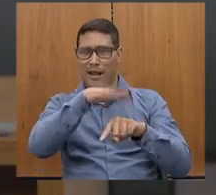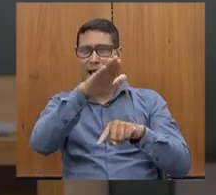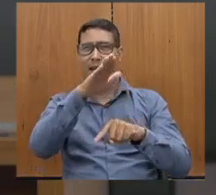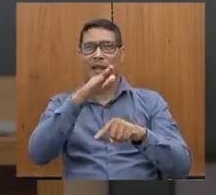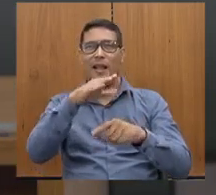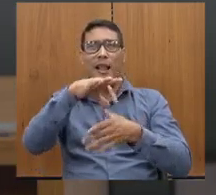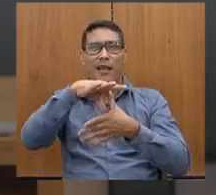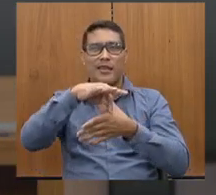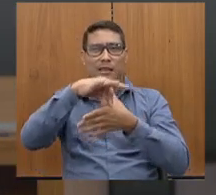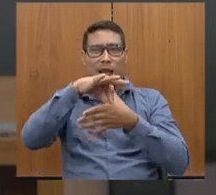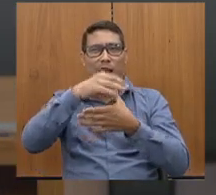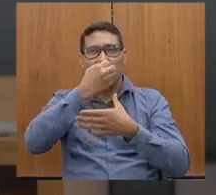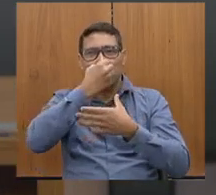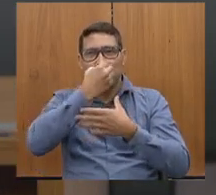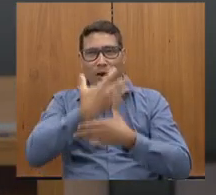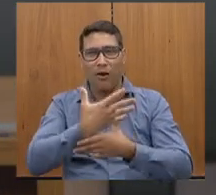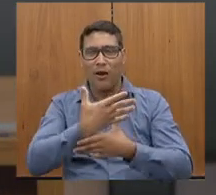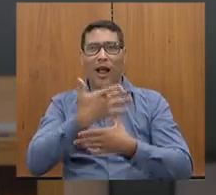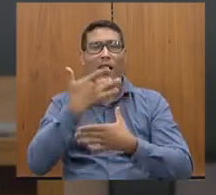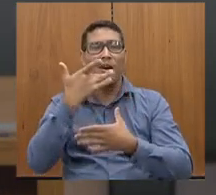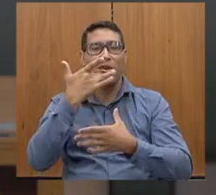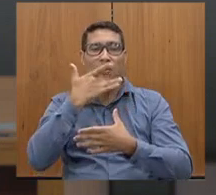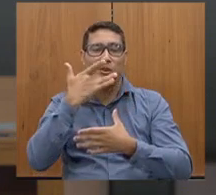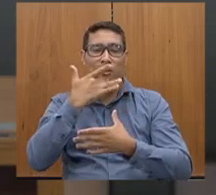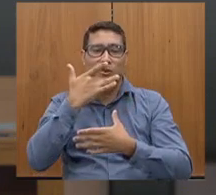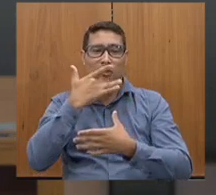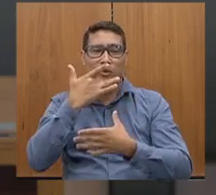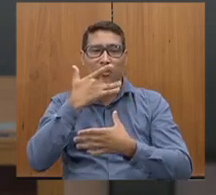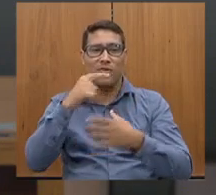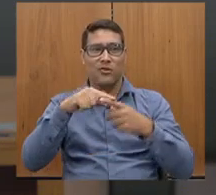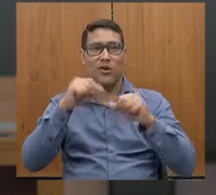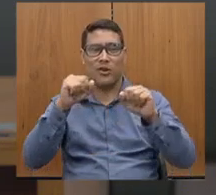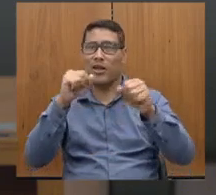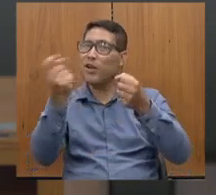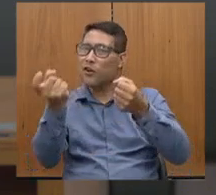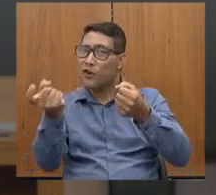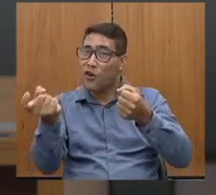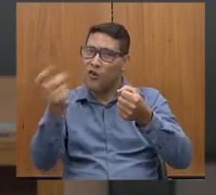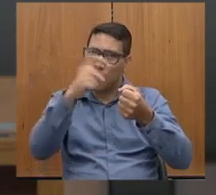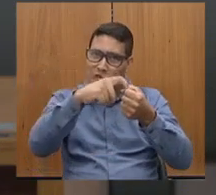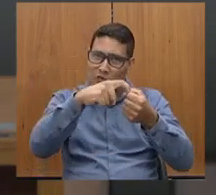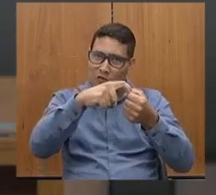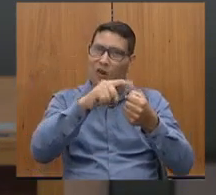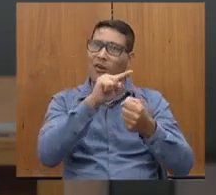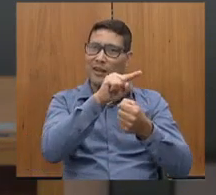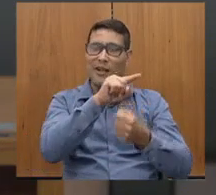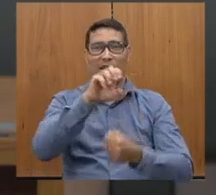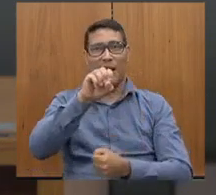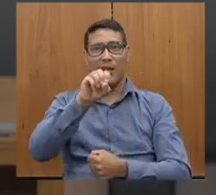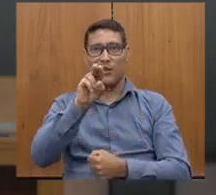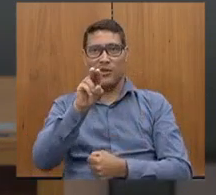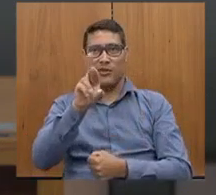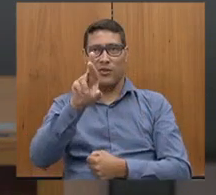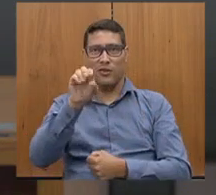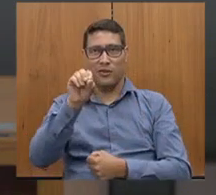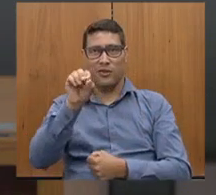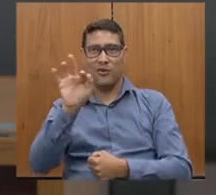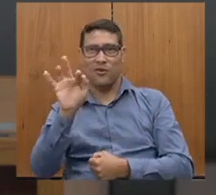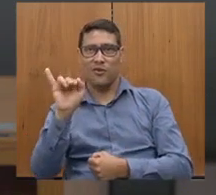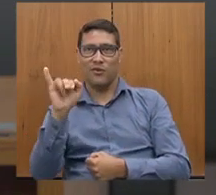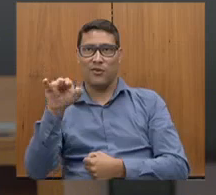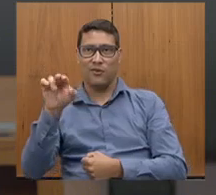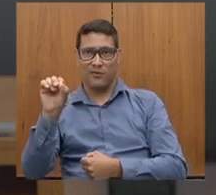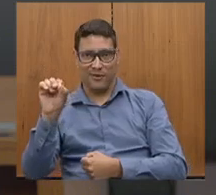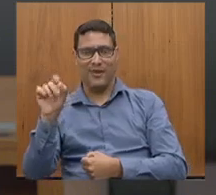aquele leitão bom, a voltar lá, a Orofino, para a gente poder dar as ordens de início em conjunto.